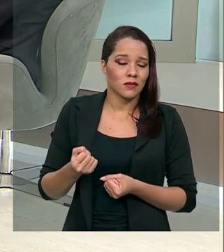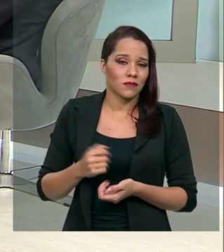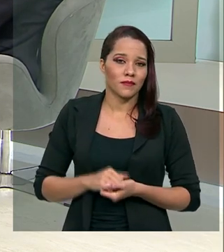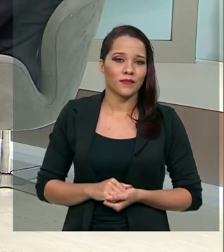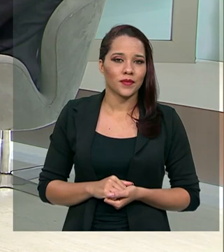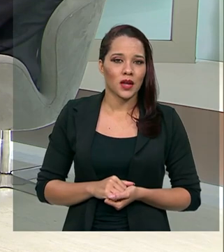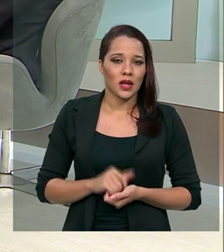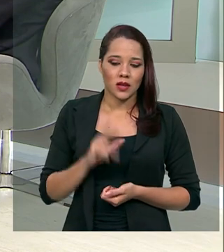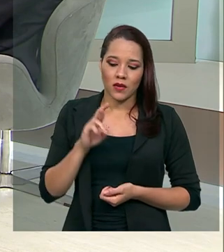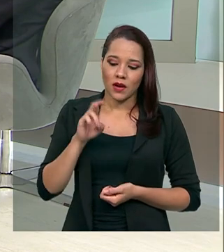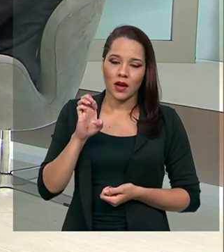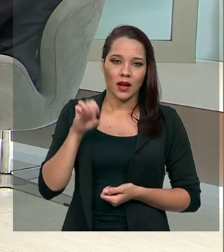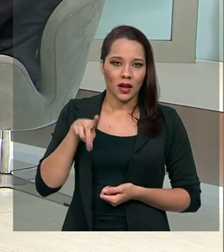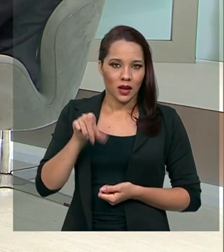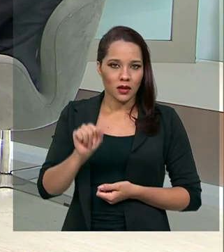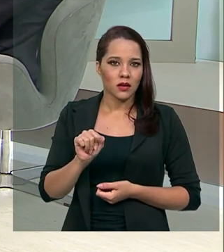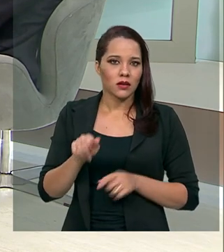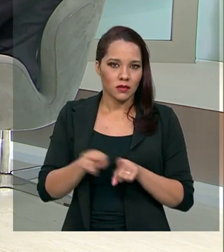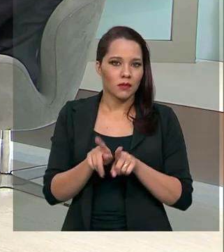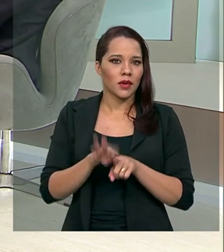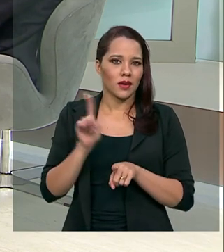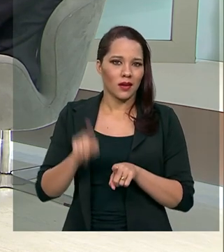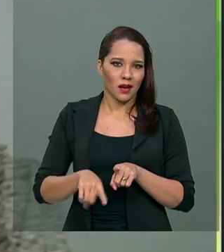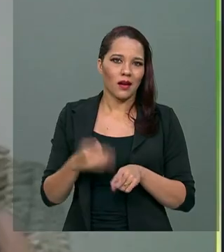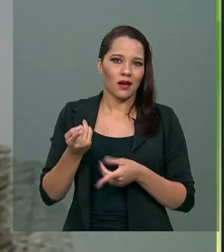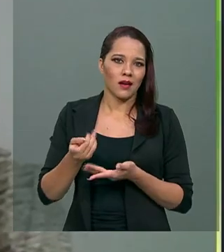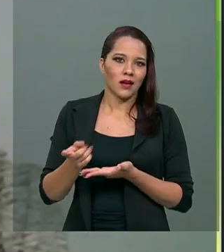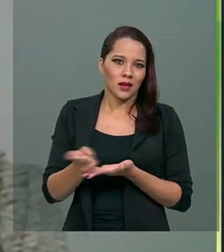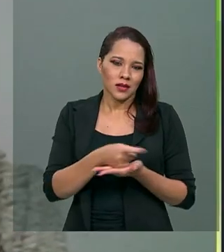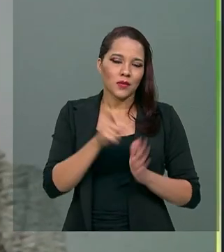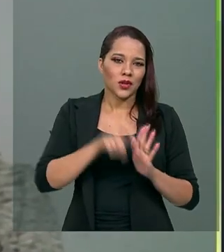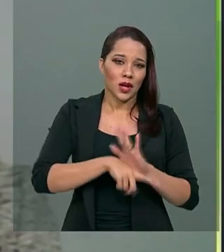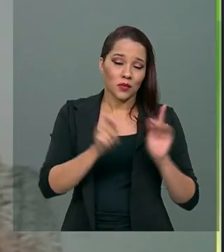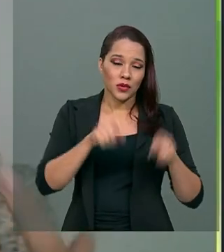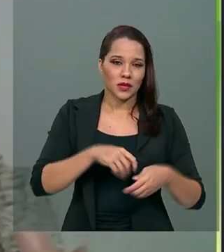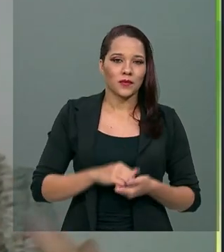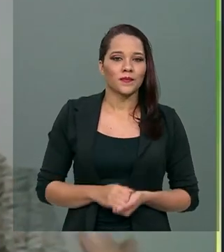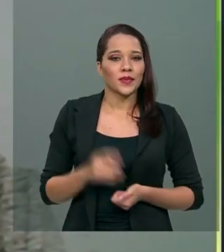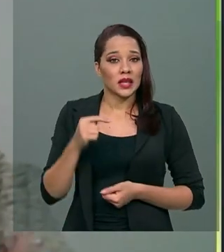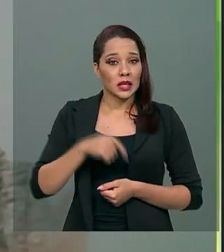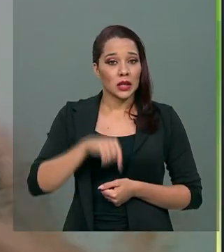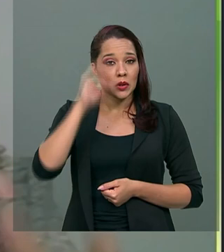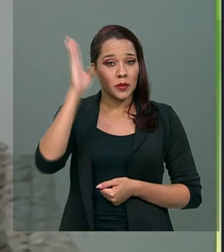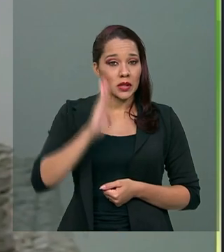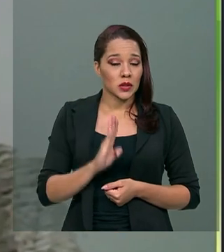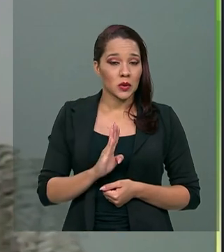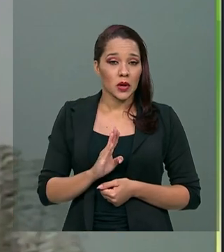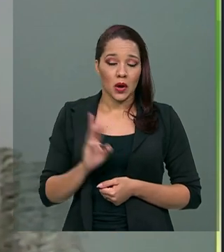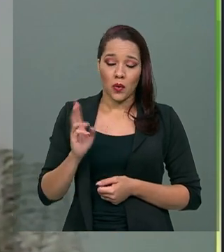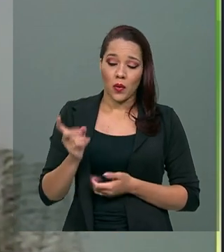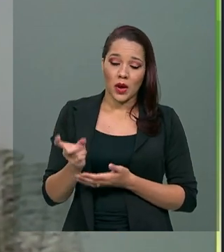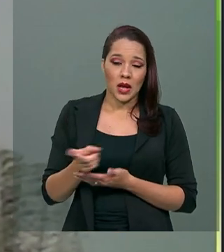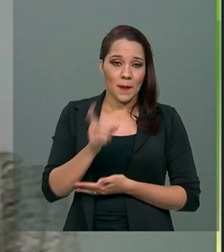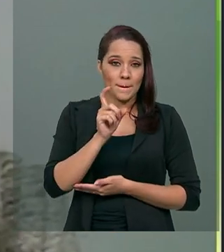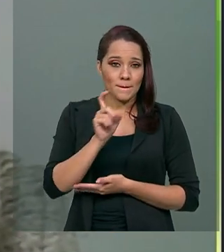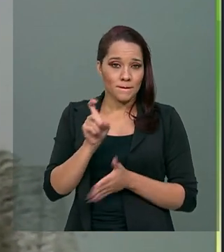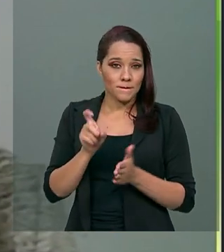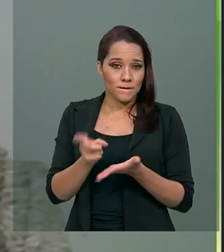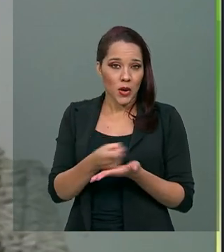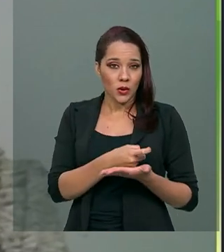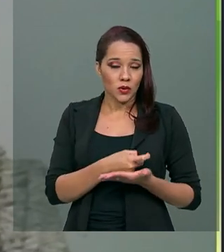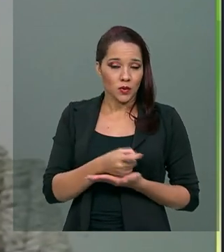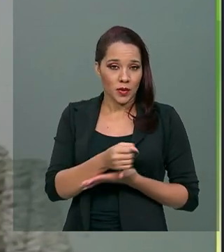A renda também é uma base tributável possível. E no Brasil, a tributação sobre a renda precisa ser repensada.